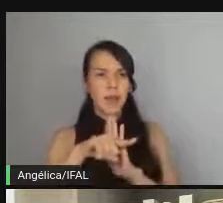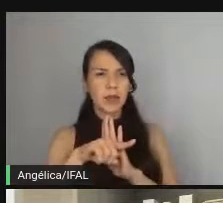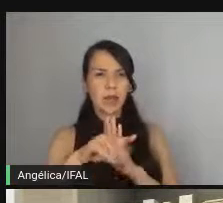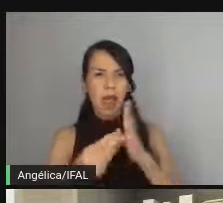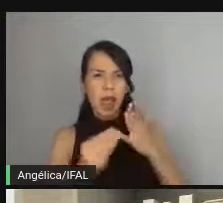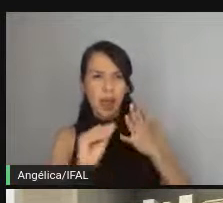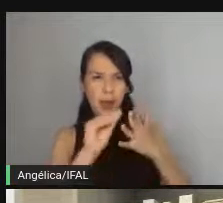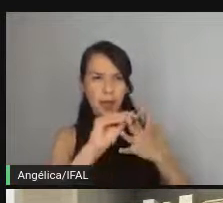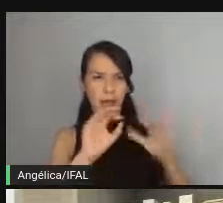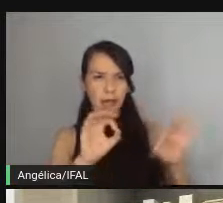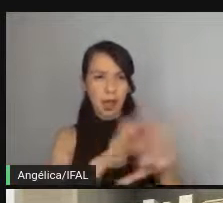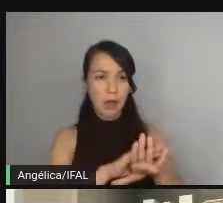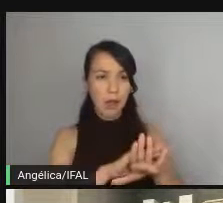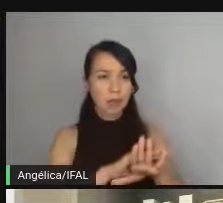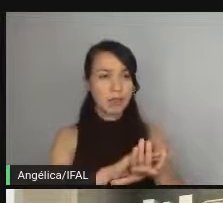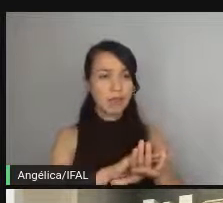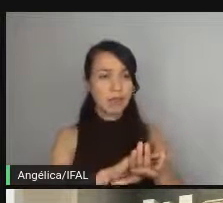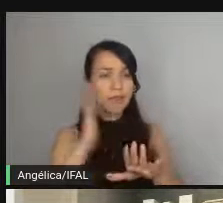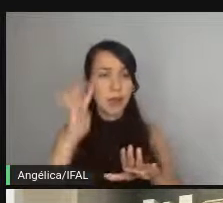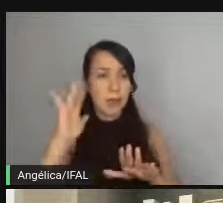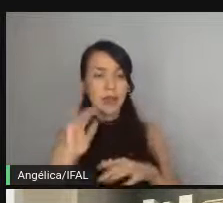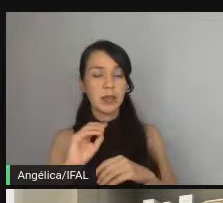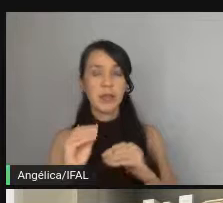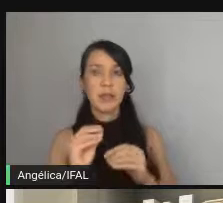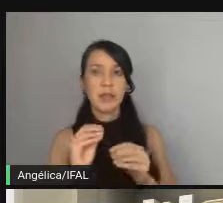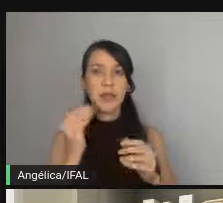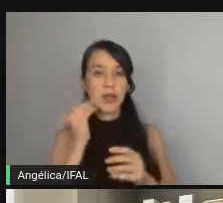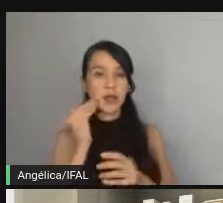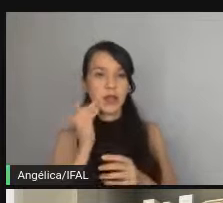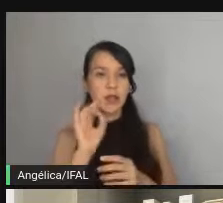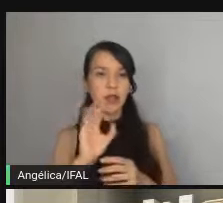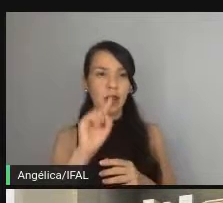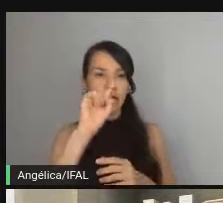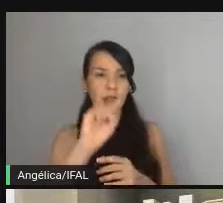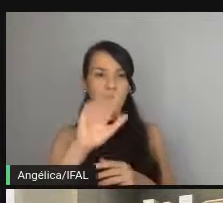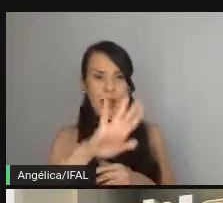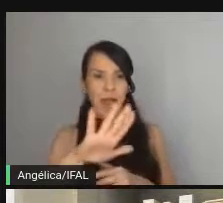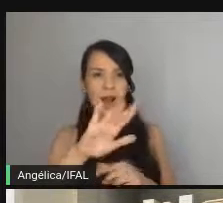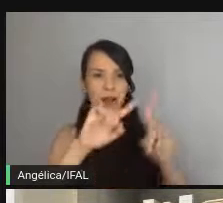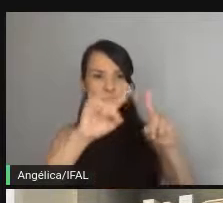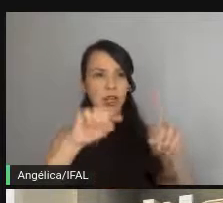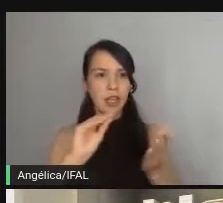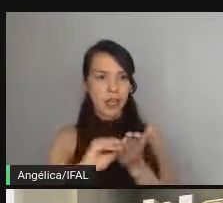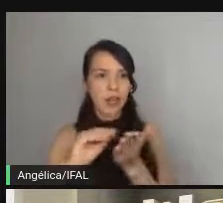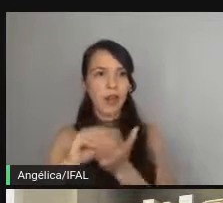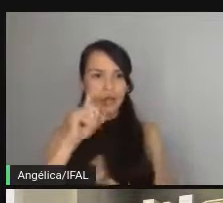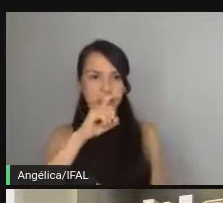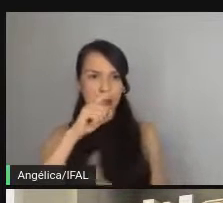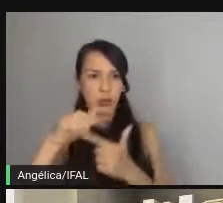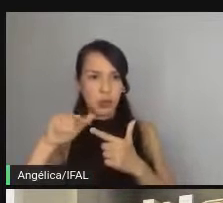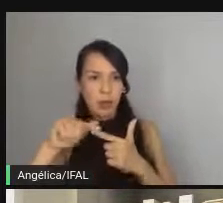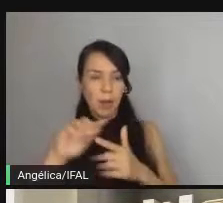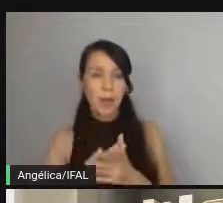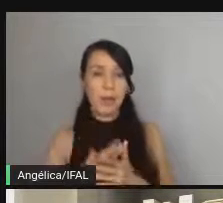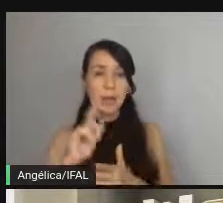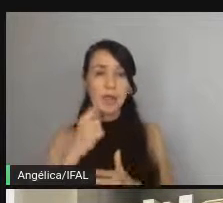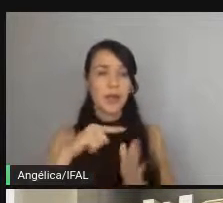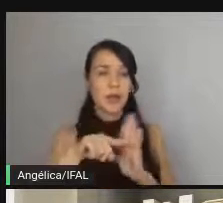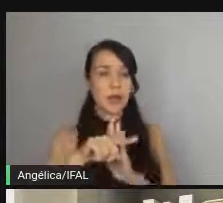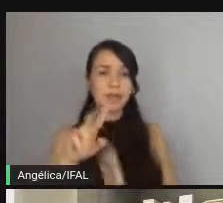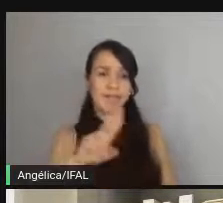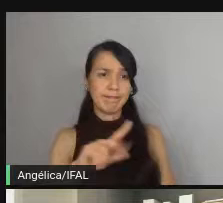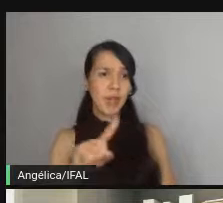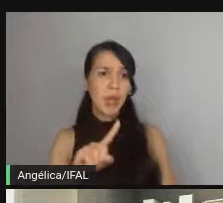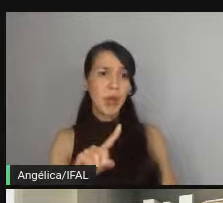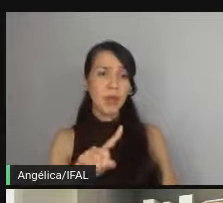implementação acabou supondo que os testes só fossem aqueles cenários ainda faltam os de falha mas eu falo para você que não